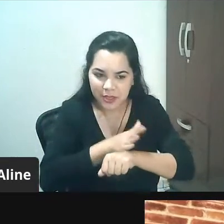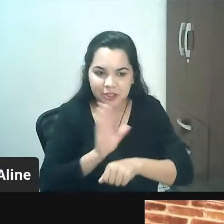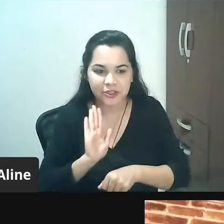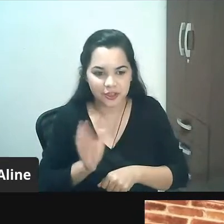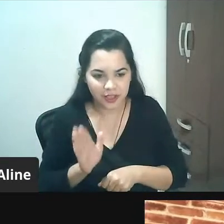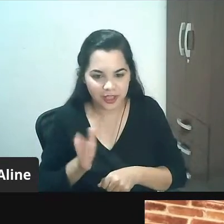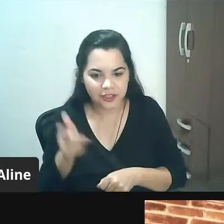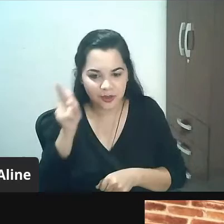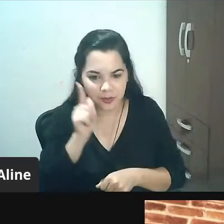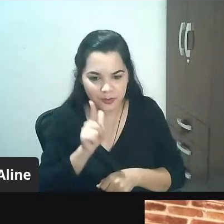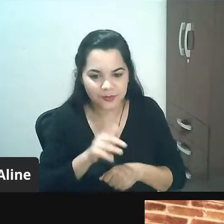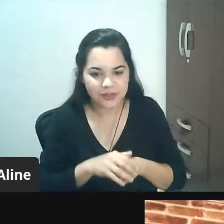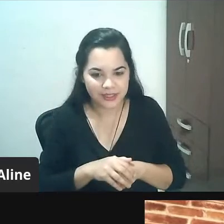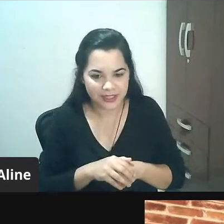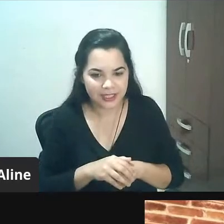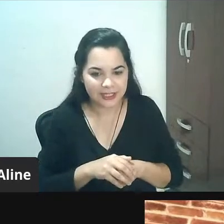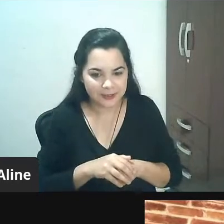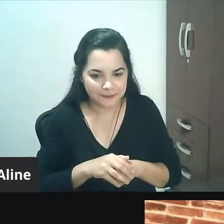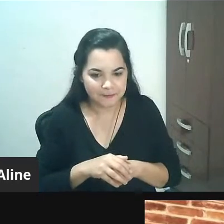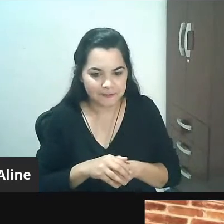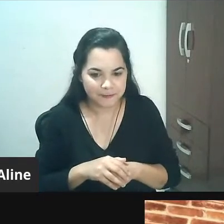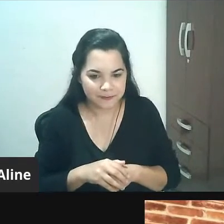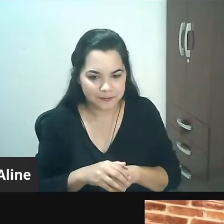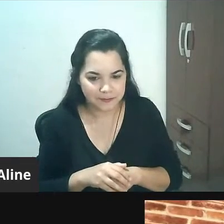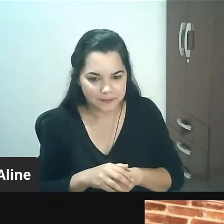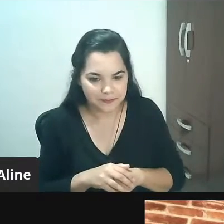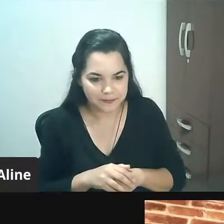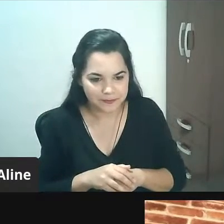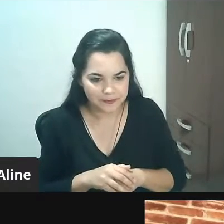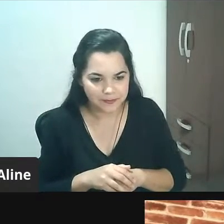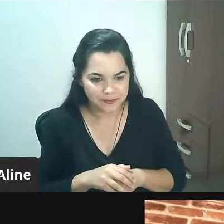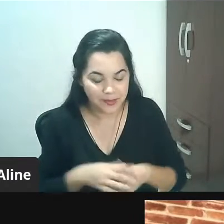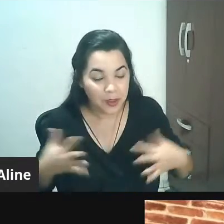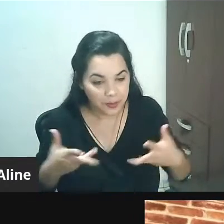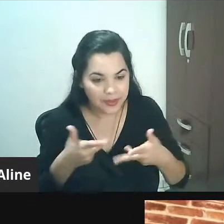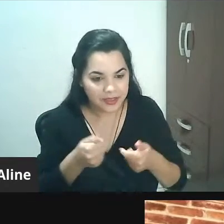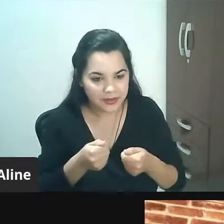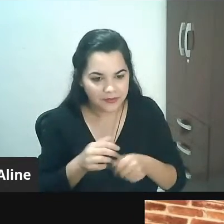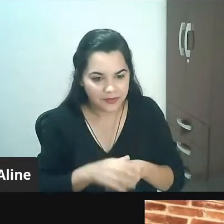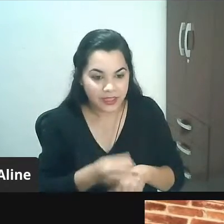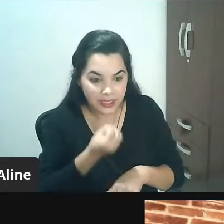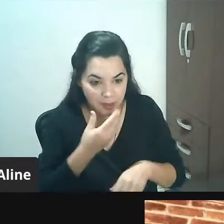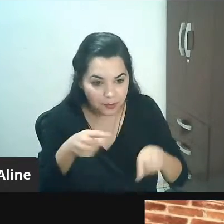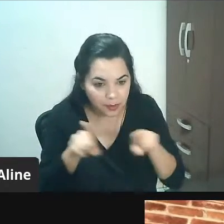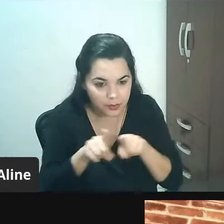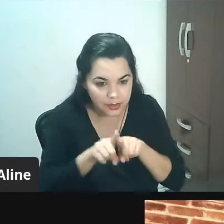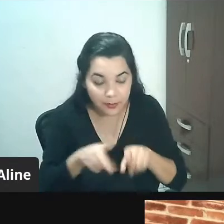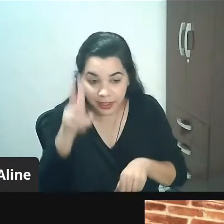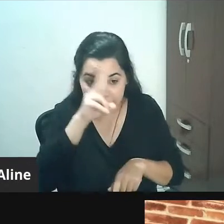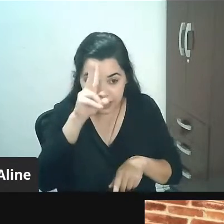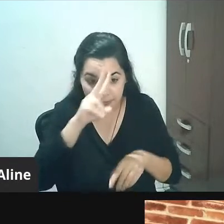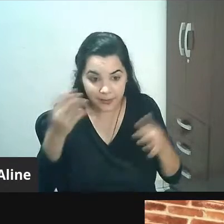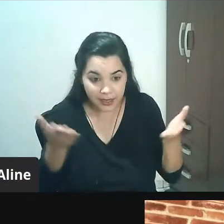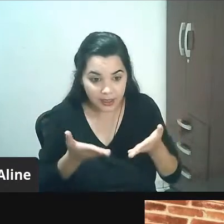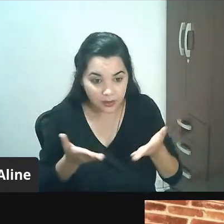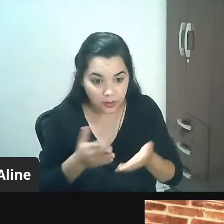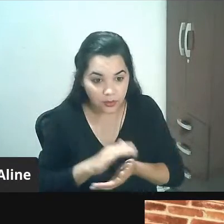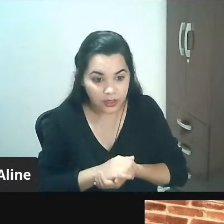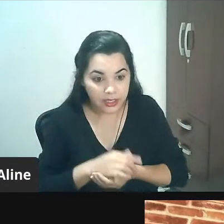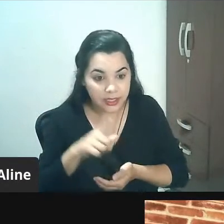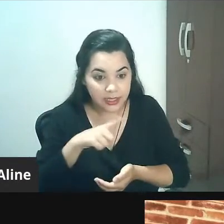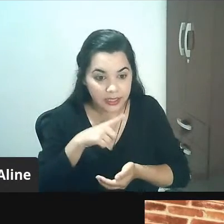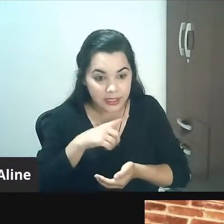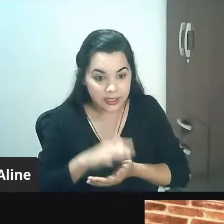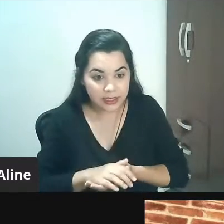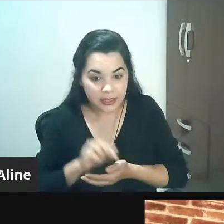encantar cada vez mais os seus clientes ah maravilha maravilha inclusive eu acho que é bom a gente lembrar aí agora que tem um link